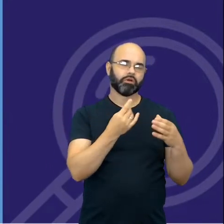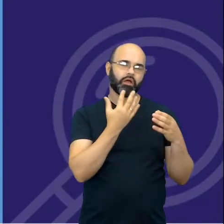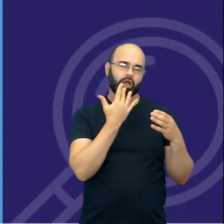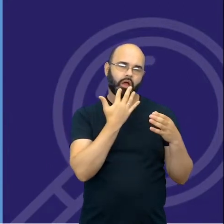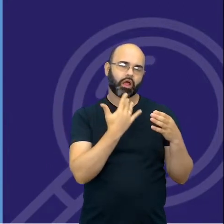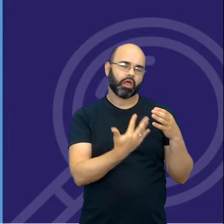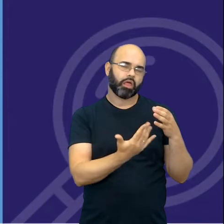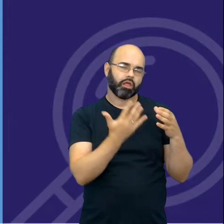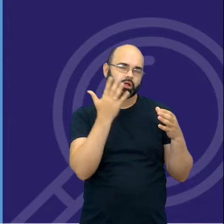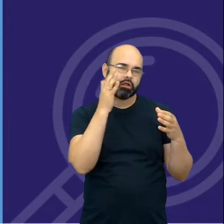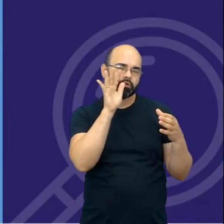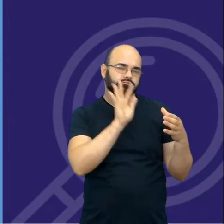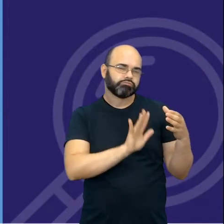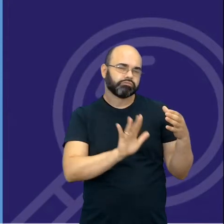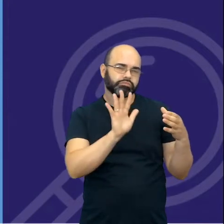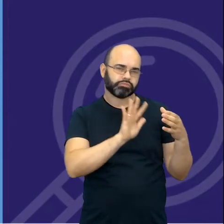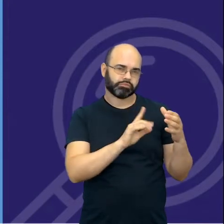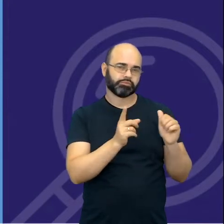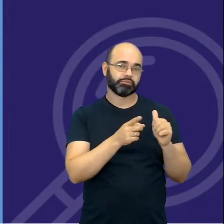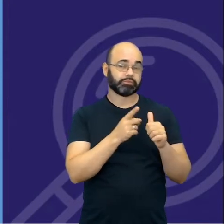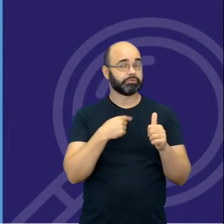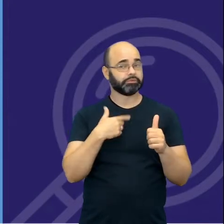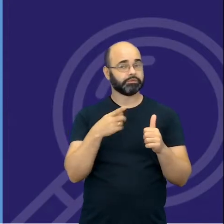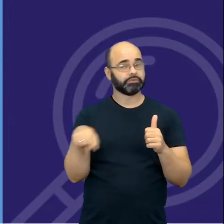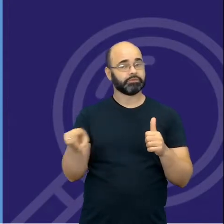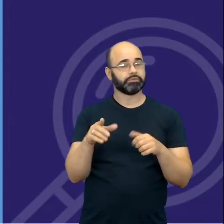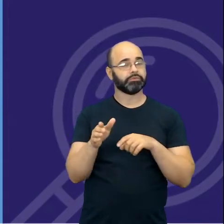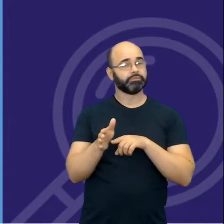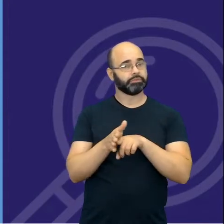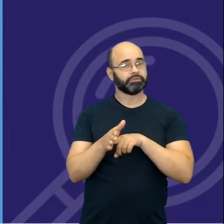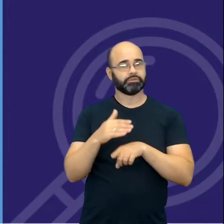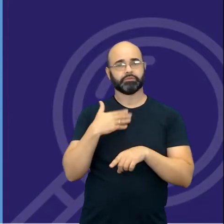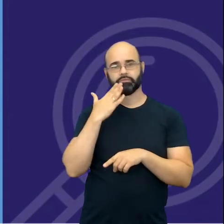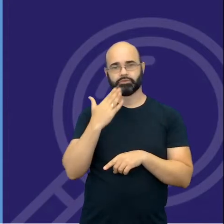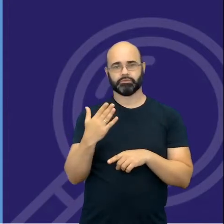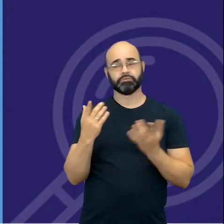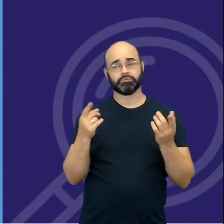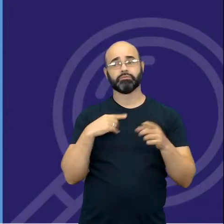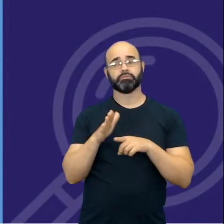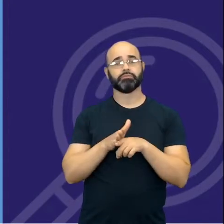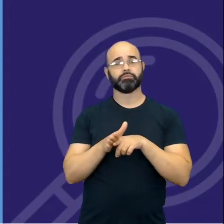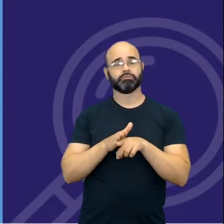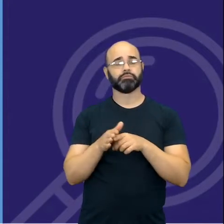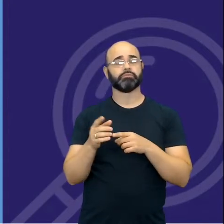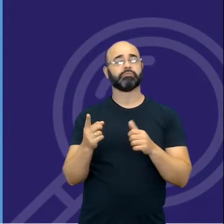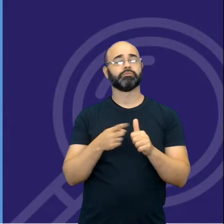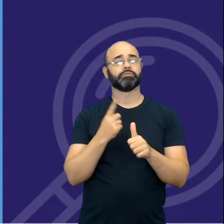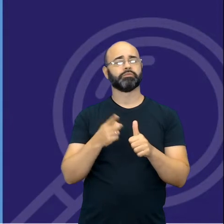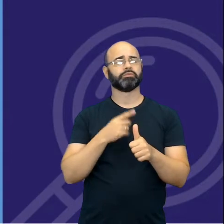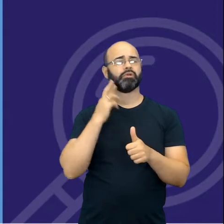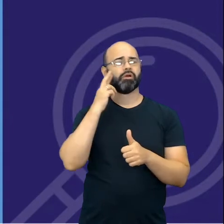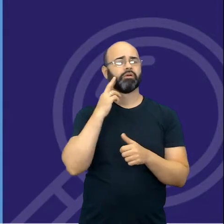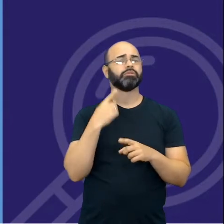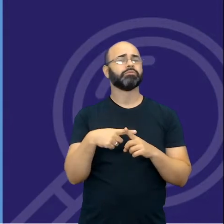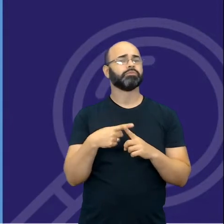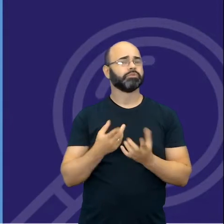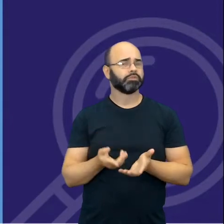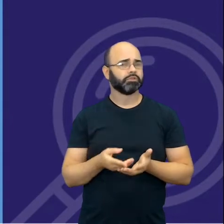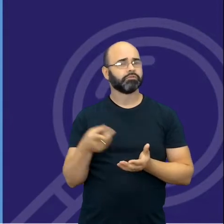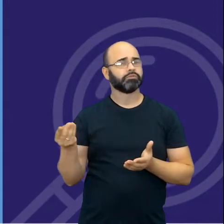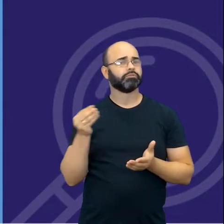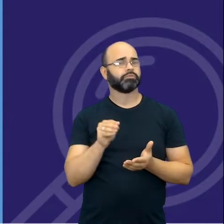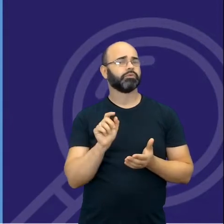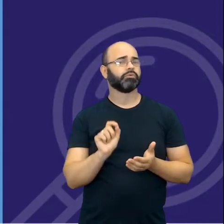eles pesquisarem depois disso. Primeira parte da pesquisa, pesquisar por que fica rosa, e aí, então, que substância você colocou lá?